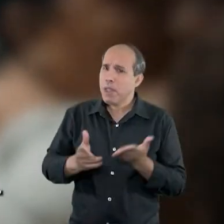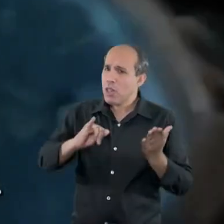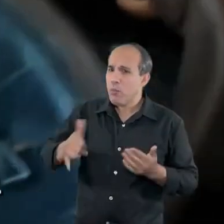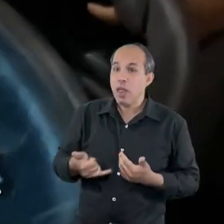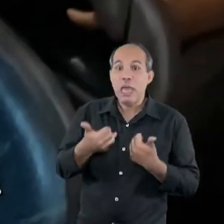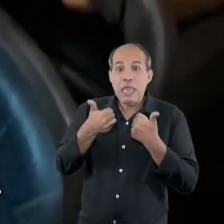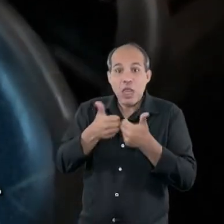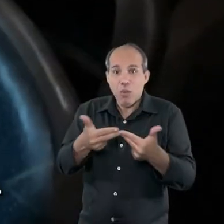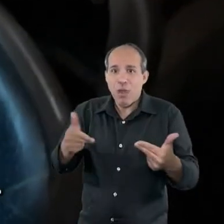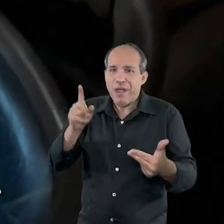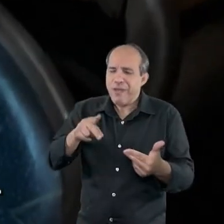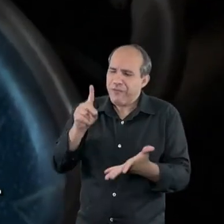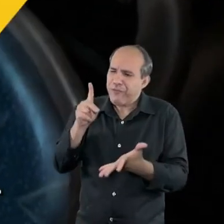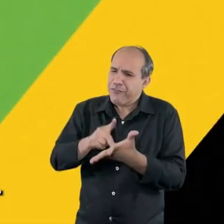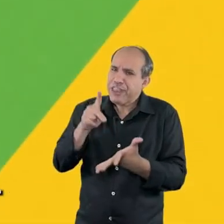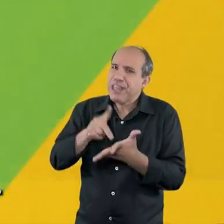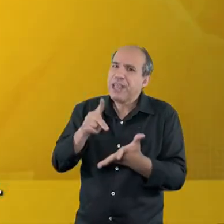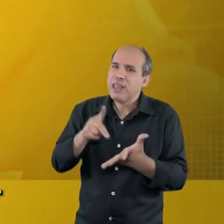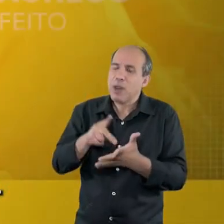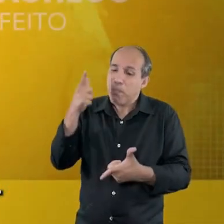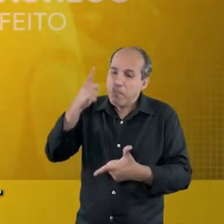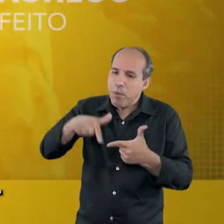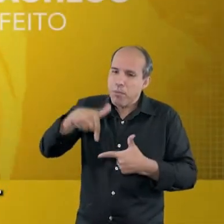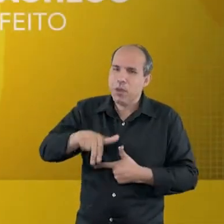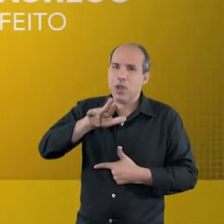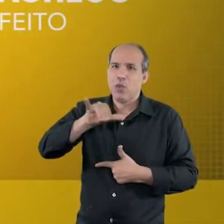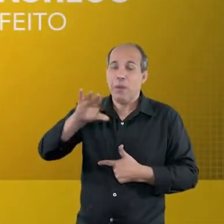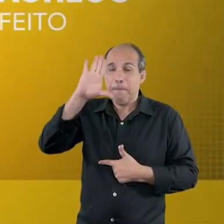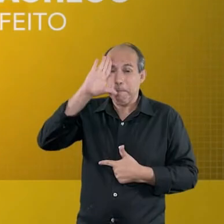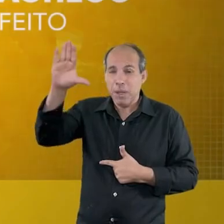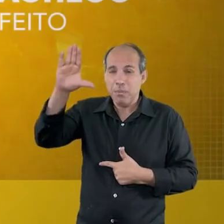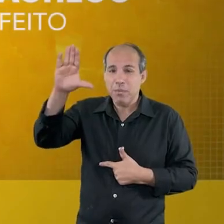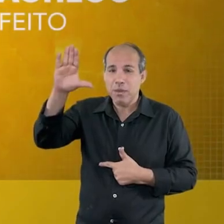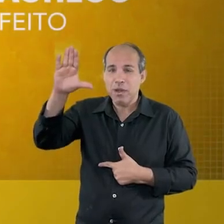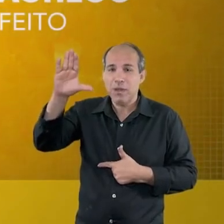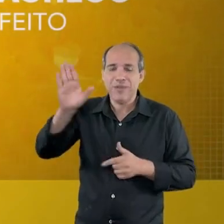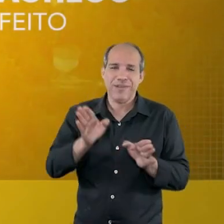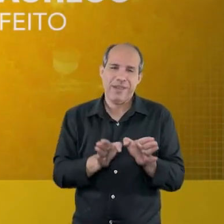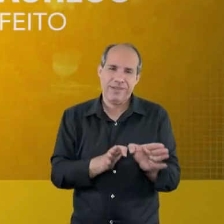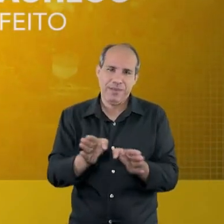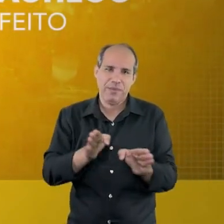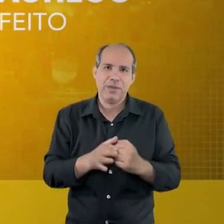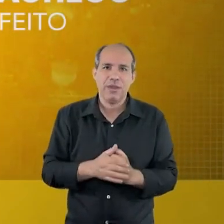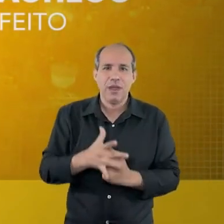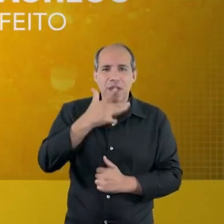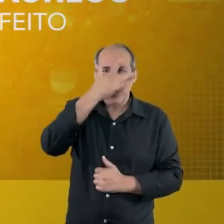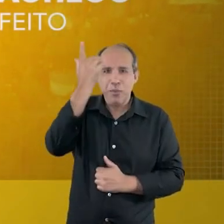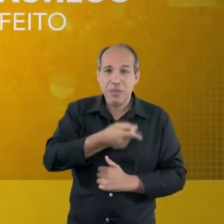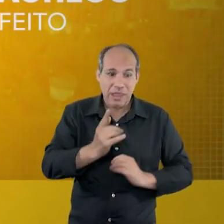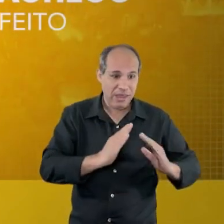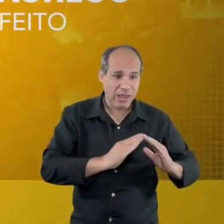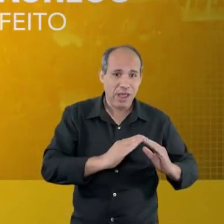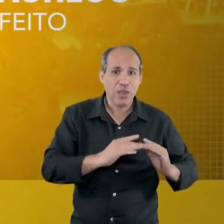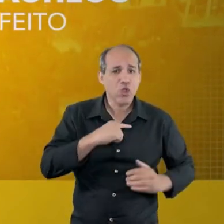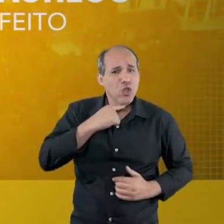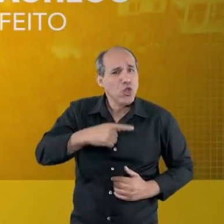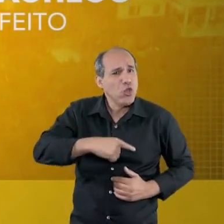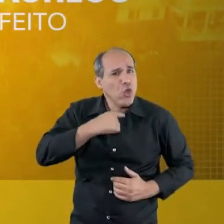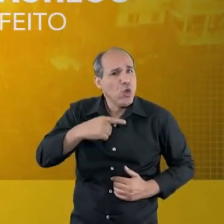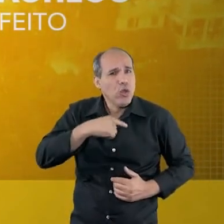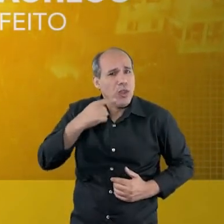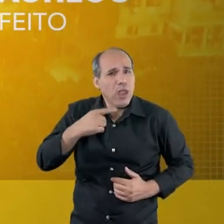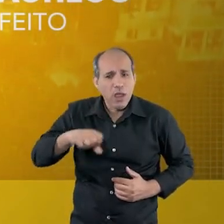O transporte é um verdadeiro caos na cidade do Rio. Principalmente a acessibilidade. As pessoas saem de casa e não